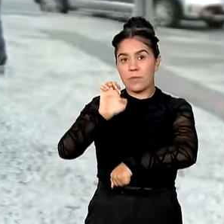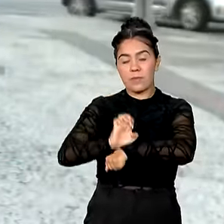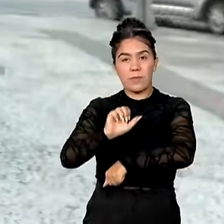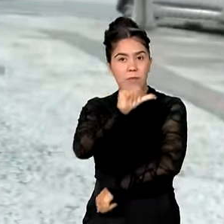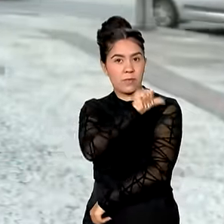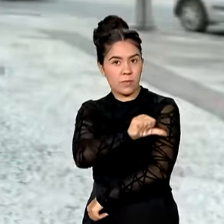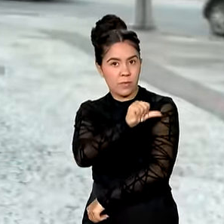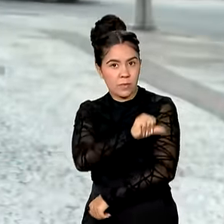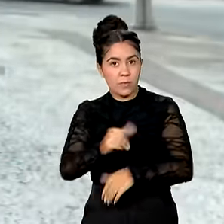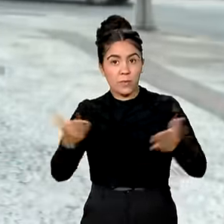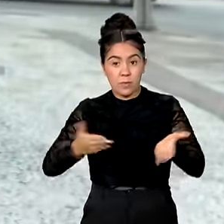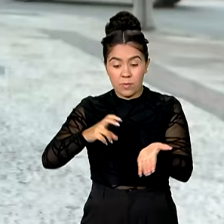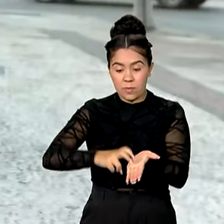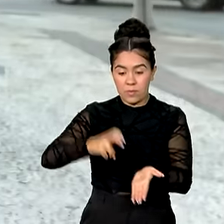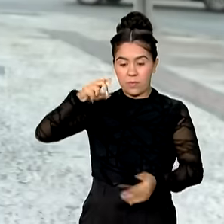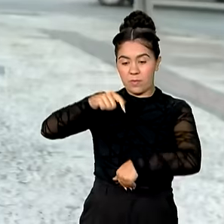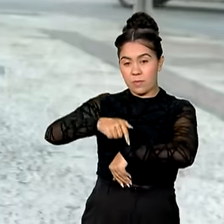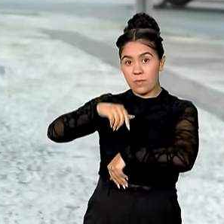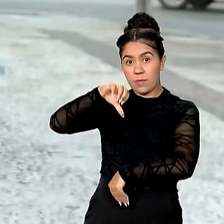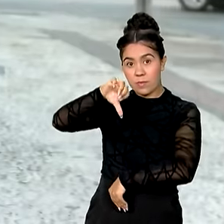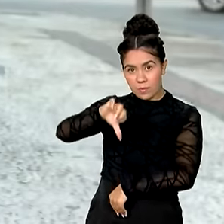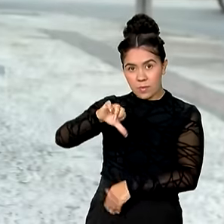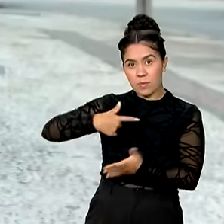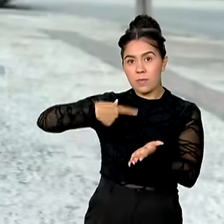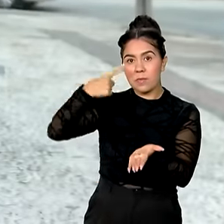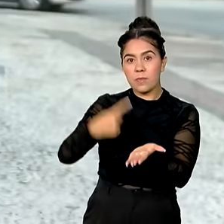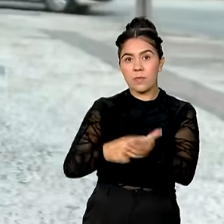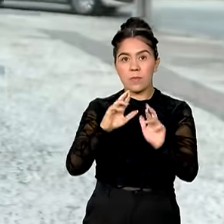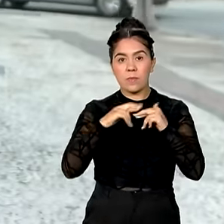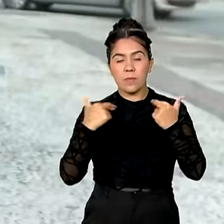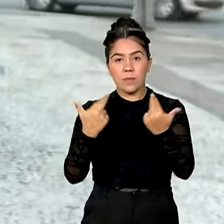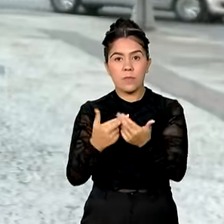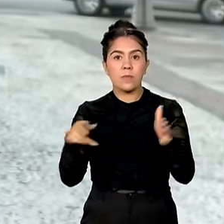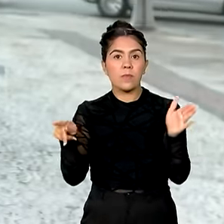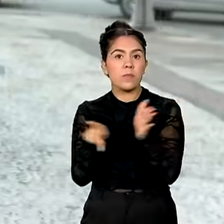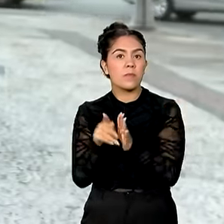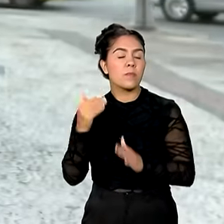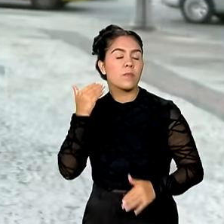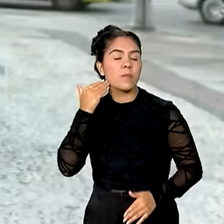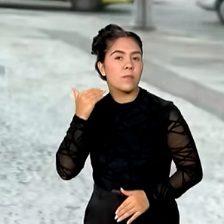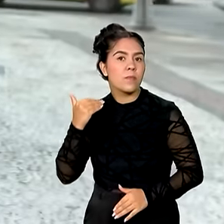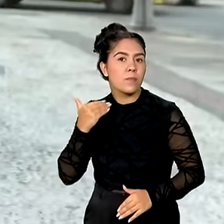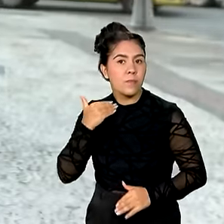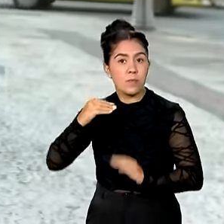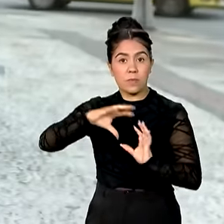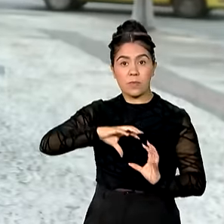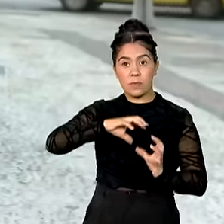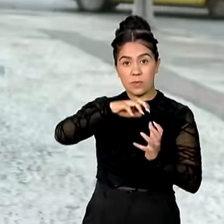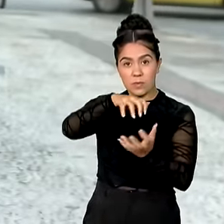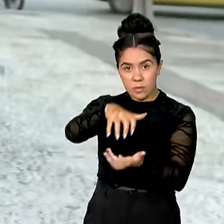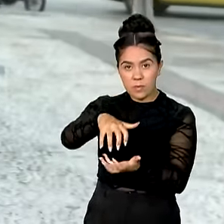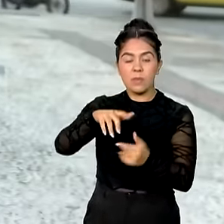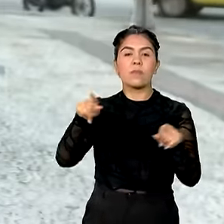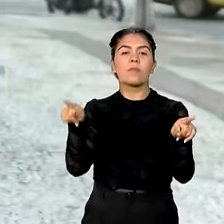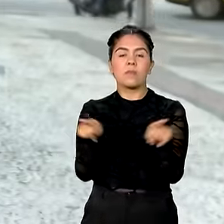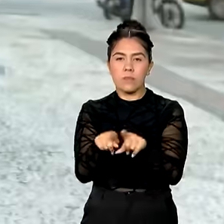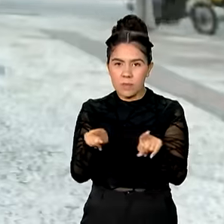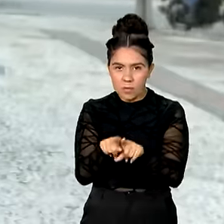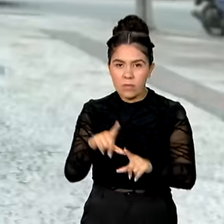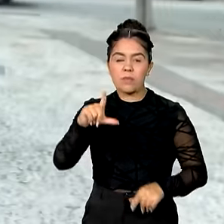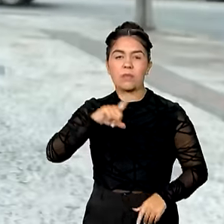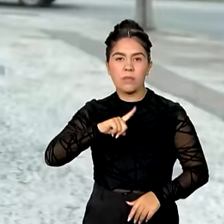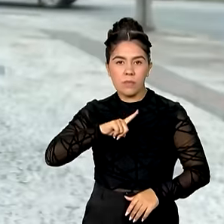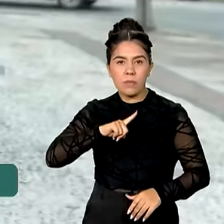9 horas da manhã com uma reunião com o presidente do Banco Mundial, a Jaibanga. Em seguida, ele vai se